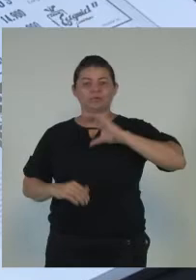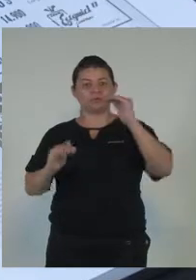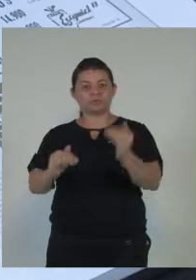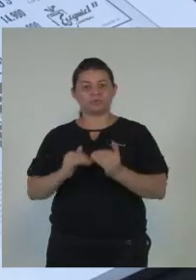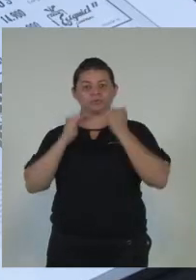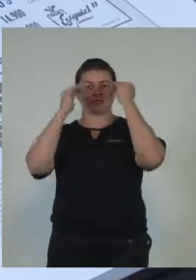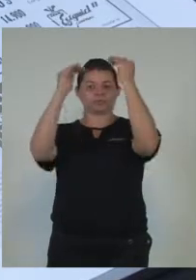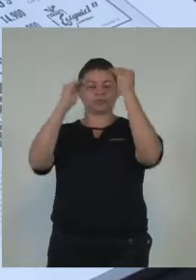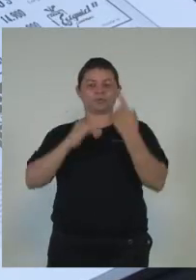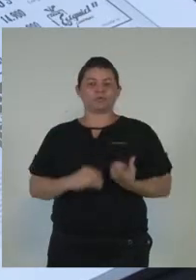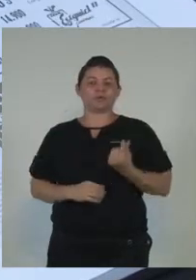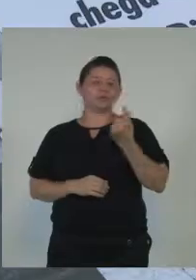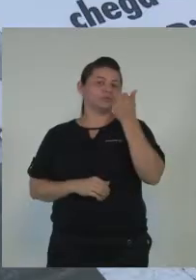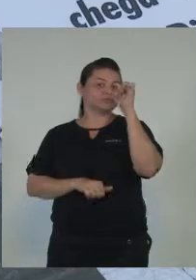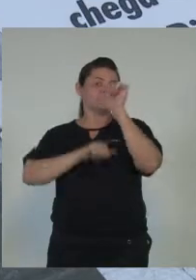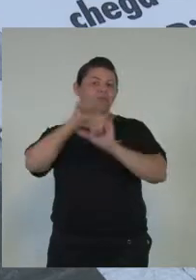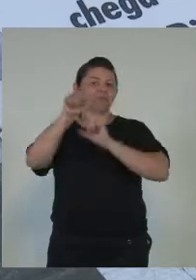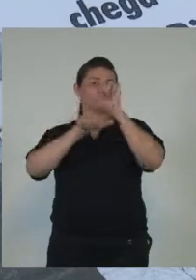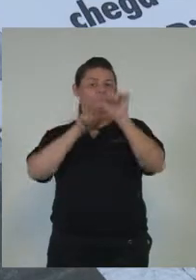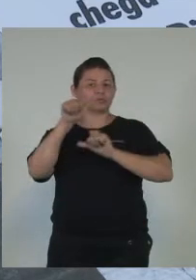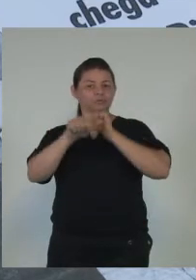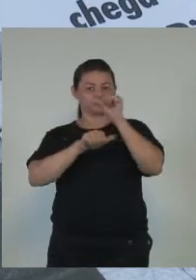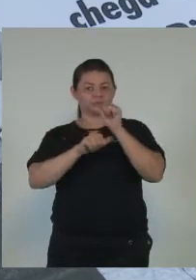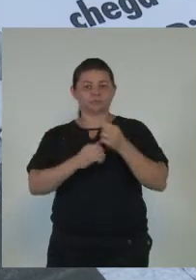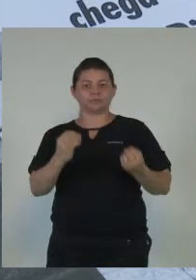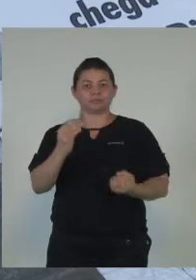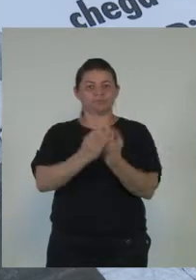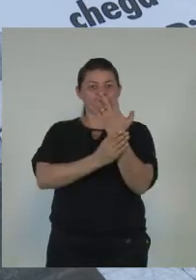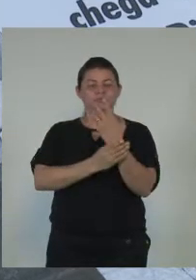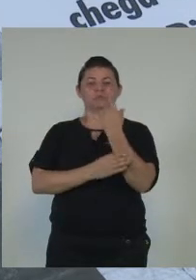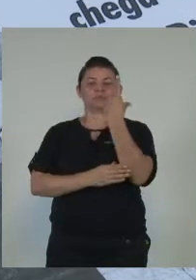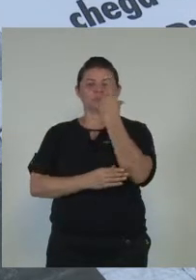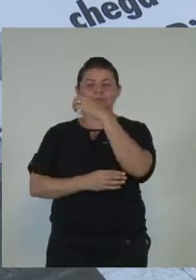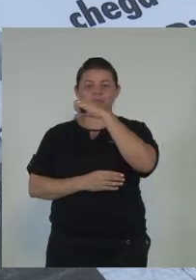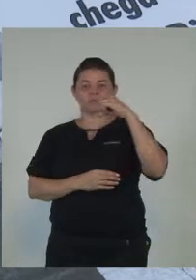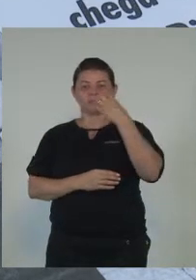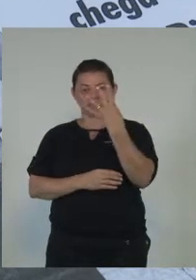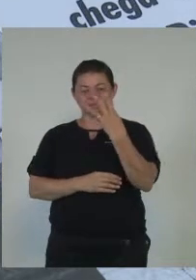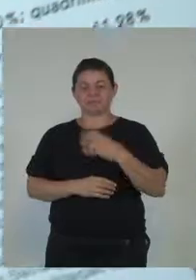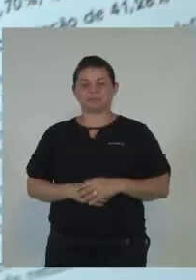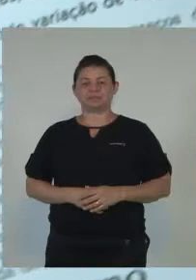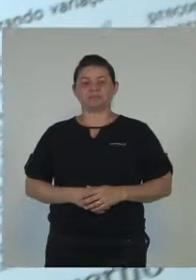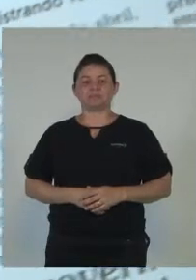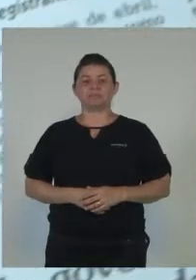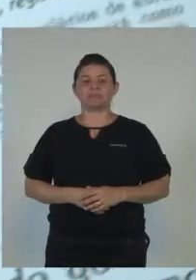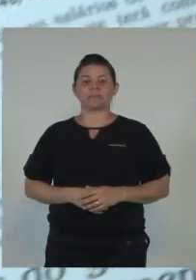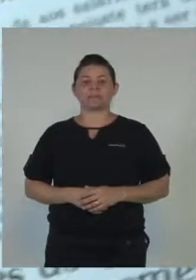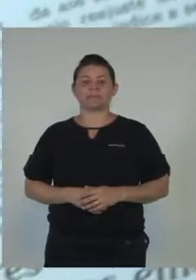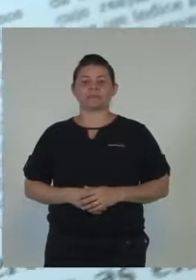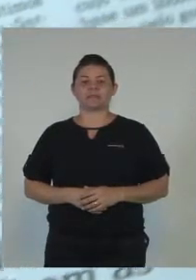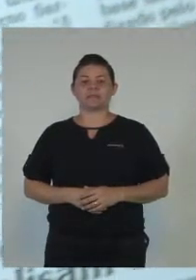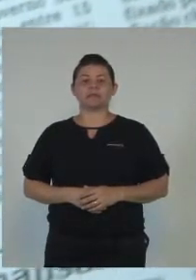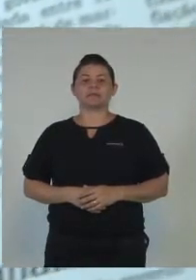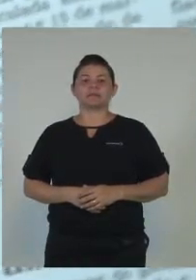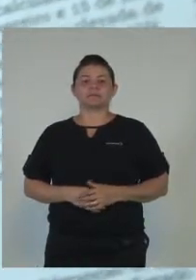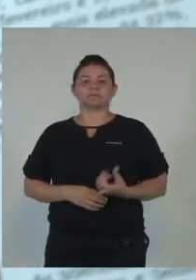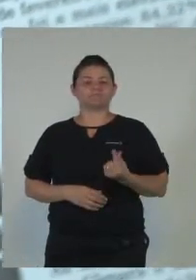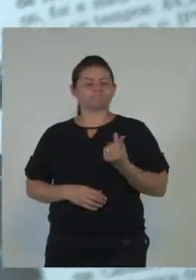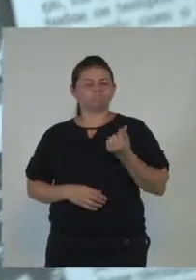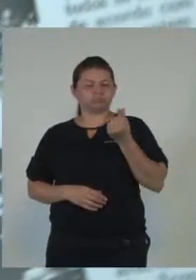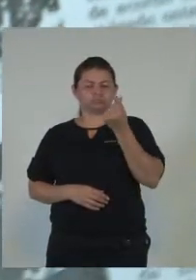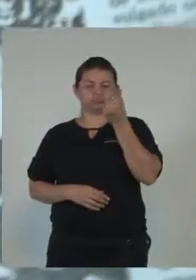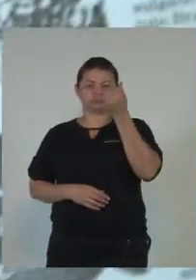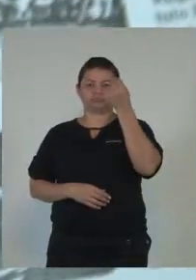nossa moeda também mudou muito antes do real e o jornal registrou. Nos anos 90, os preços subiam da